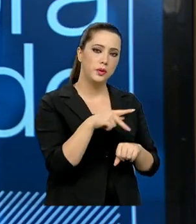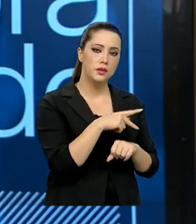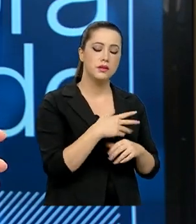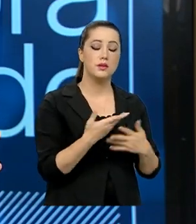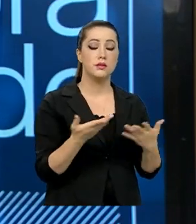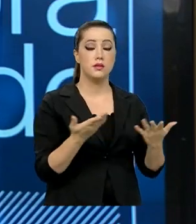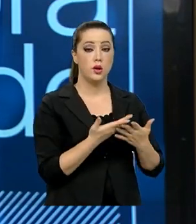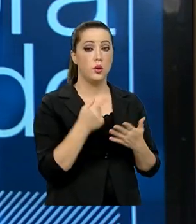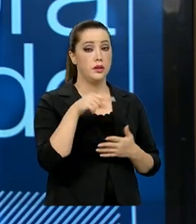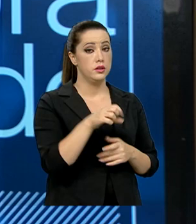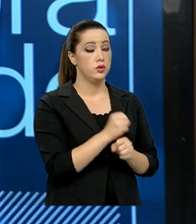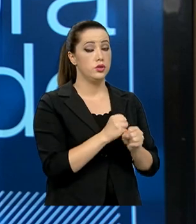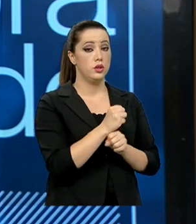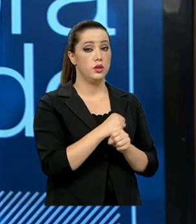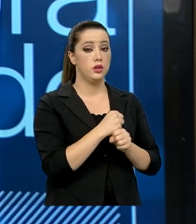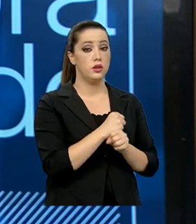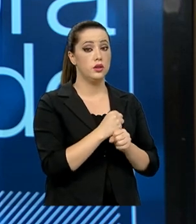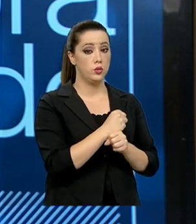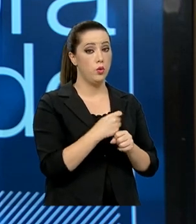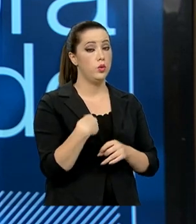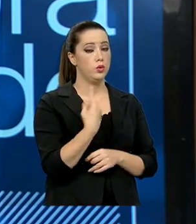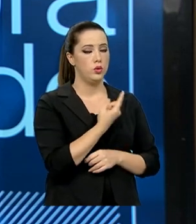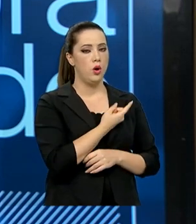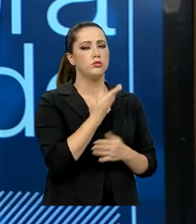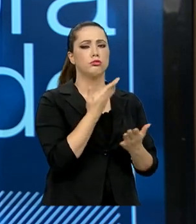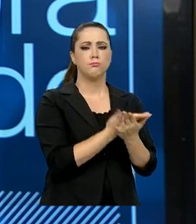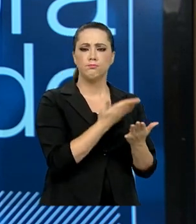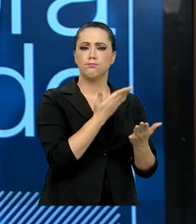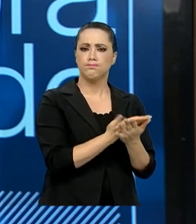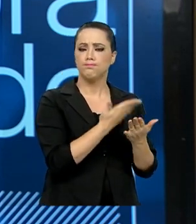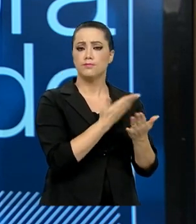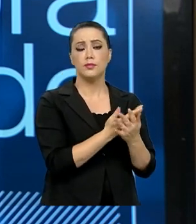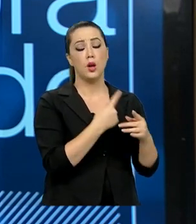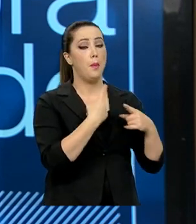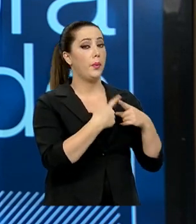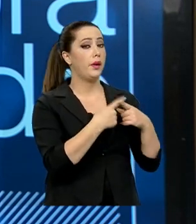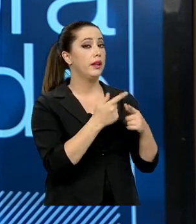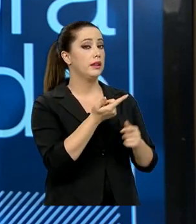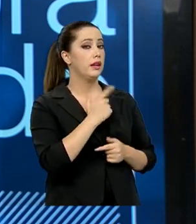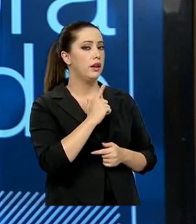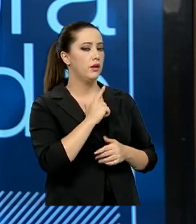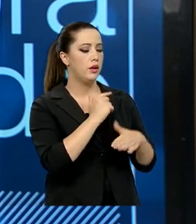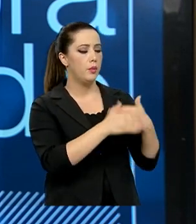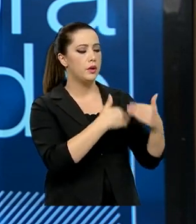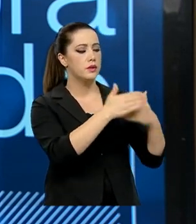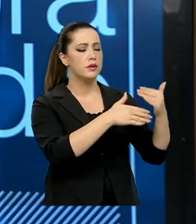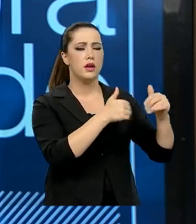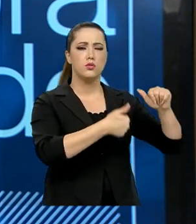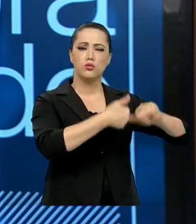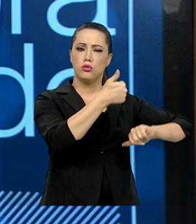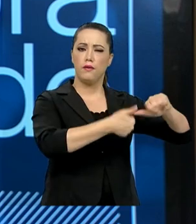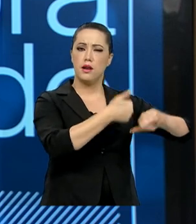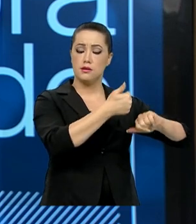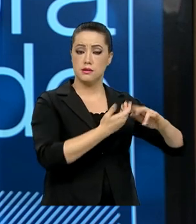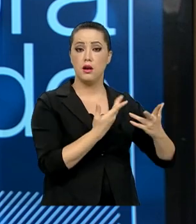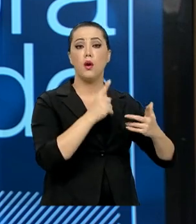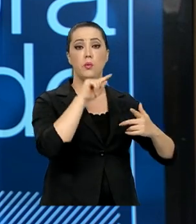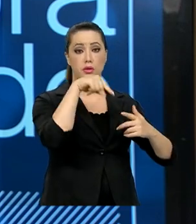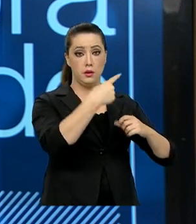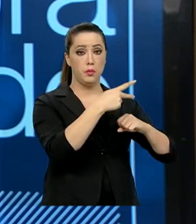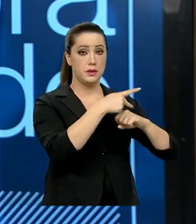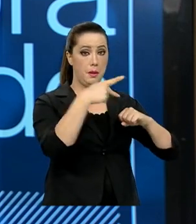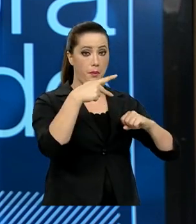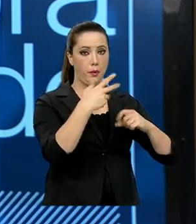esse ano, nós estamos nos debruçando muito sobre isso, porque temos um processo de avaliação da pós